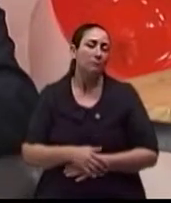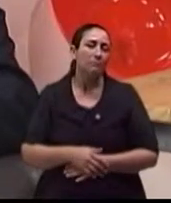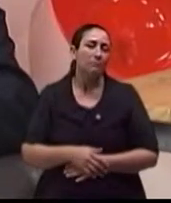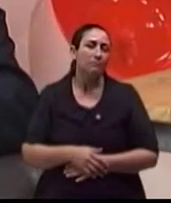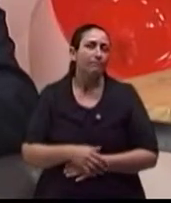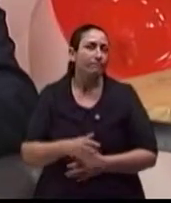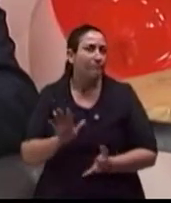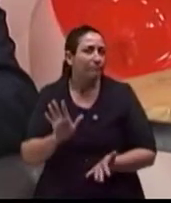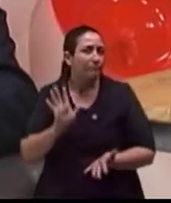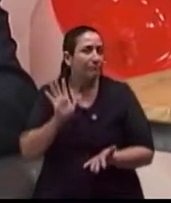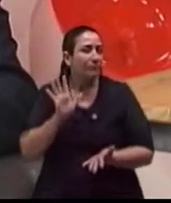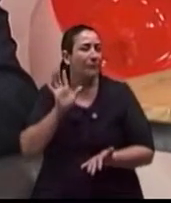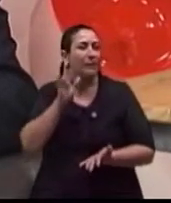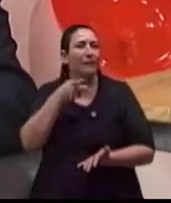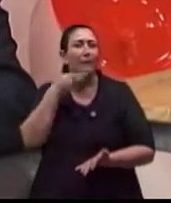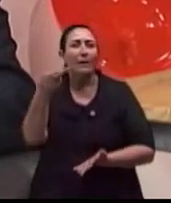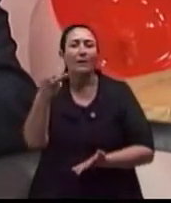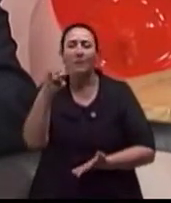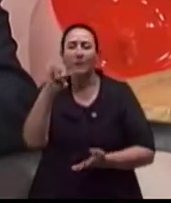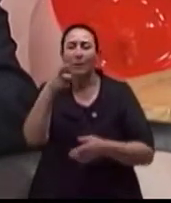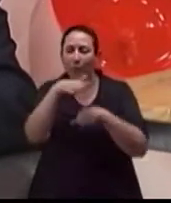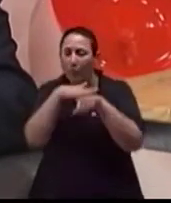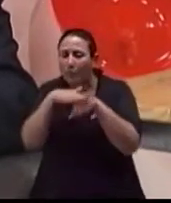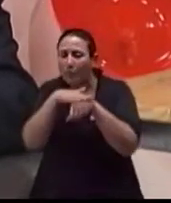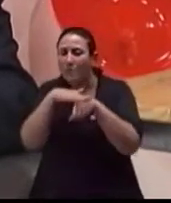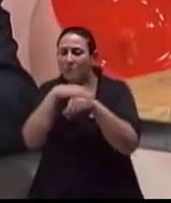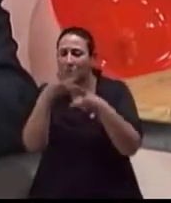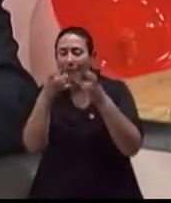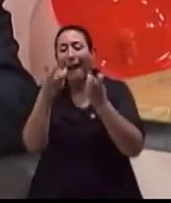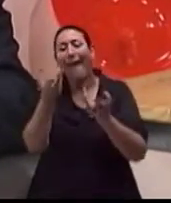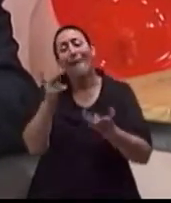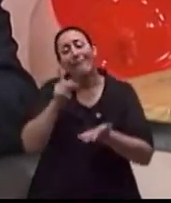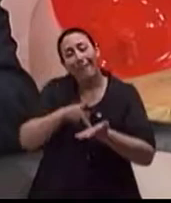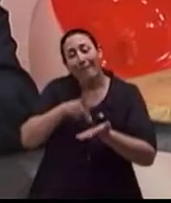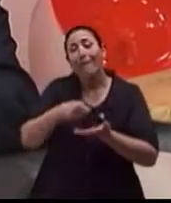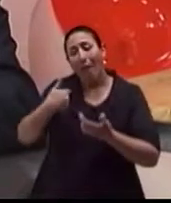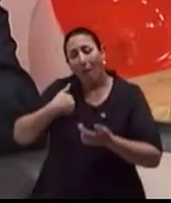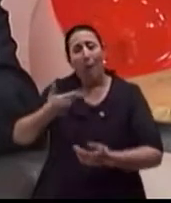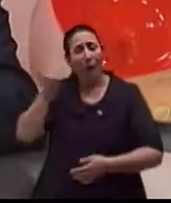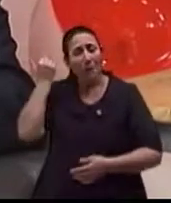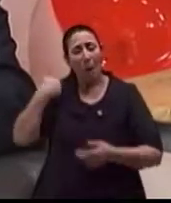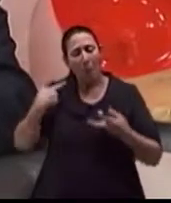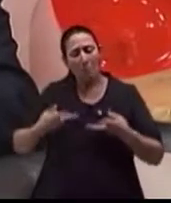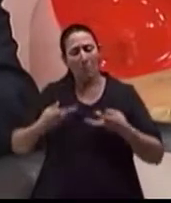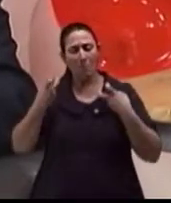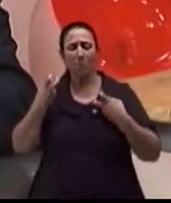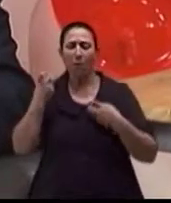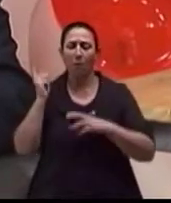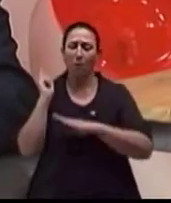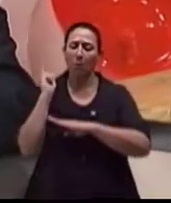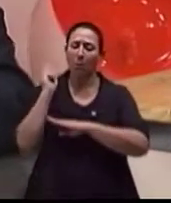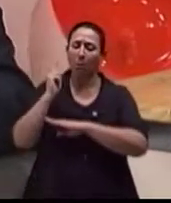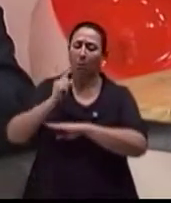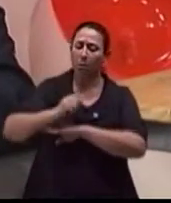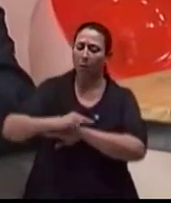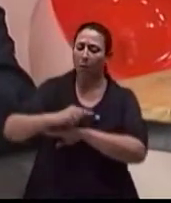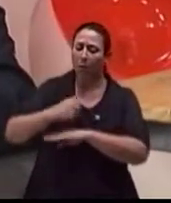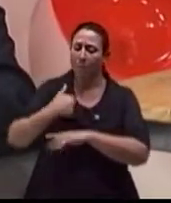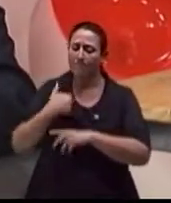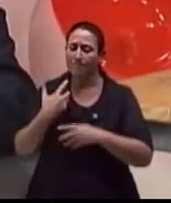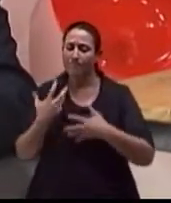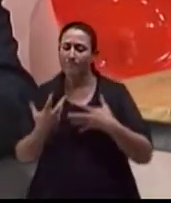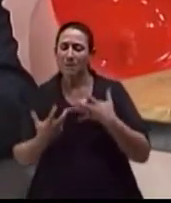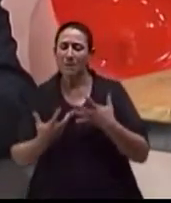de interesse sexual. E quando tu vai conversar com a pessoa, tu vê, na verdade, a diminuição da rigidez que veio primeiro, e aí